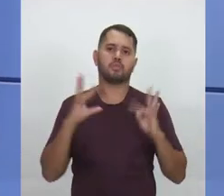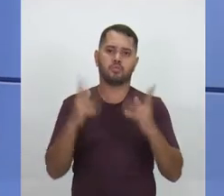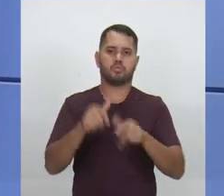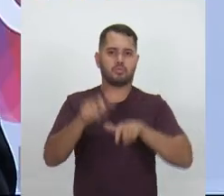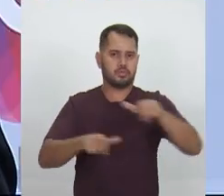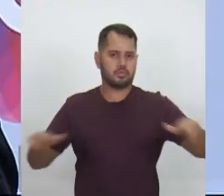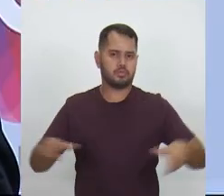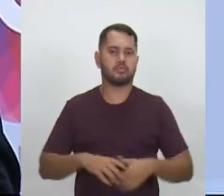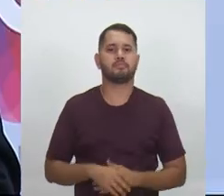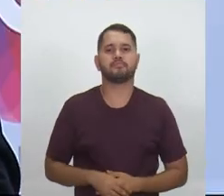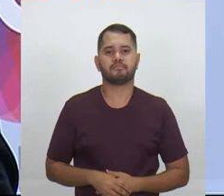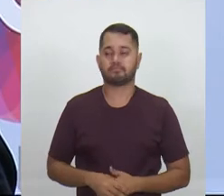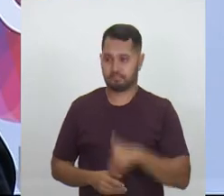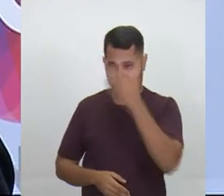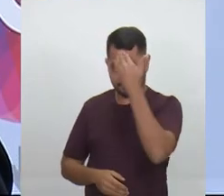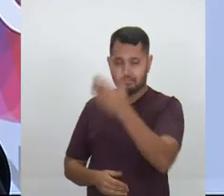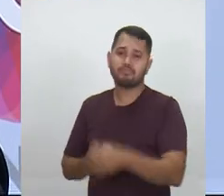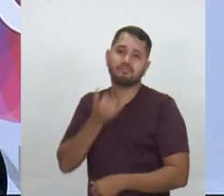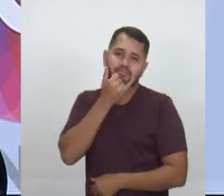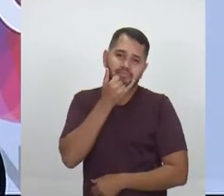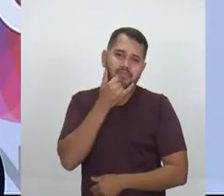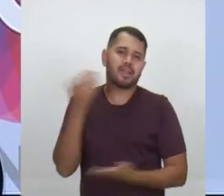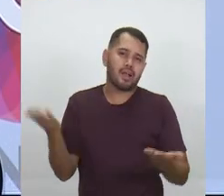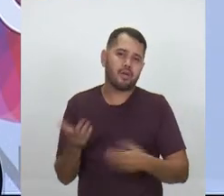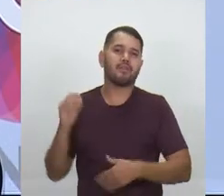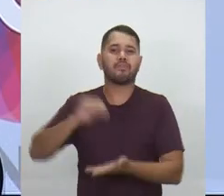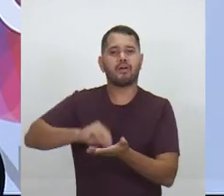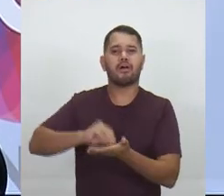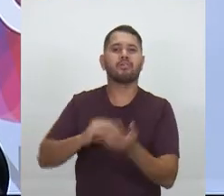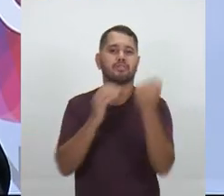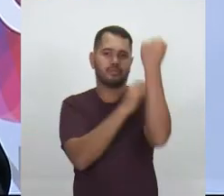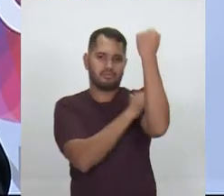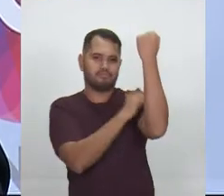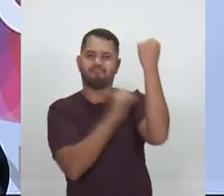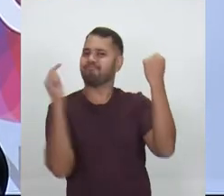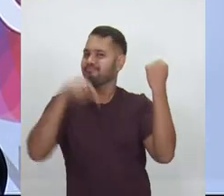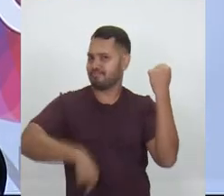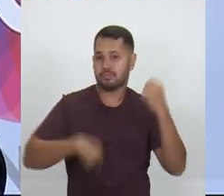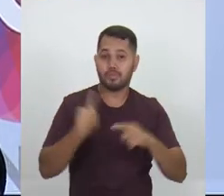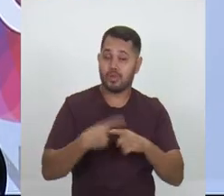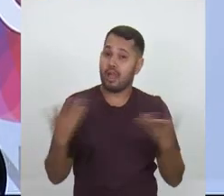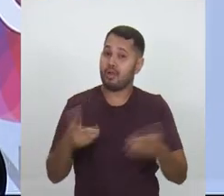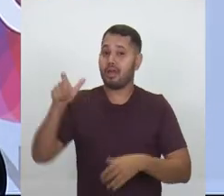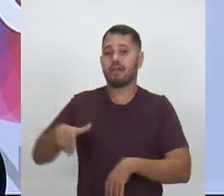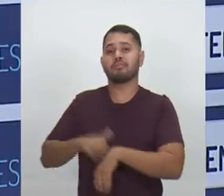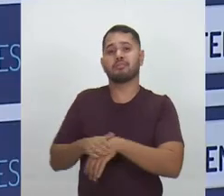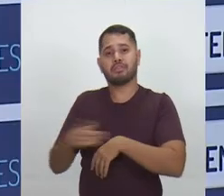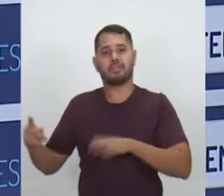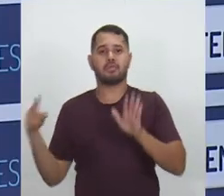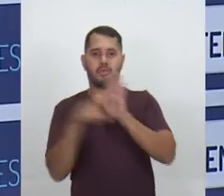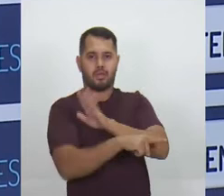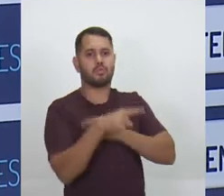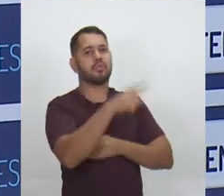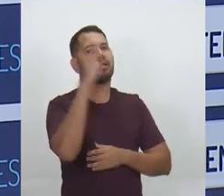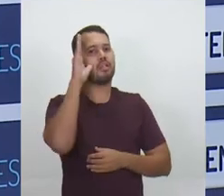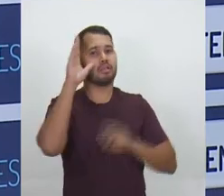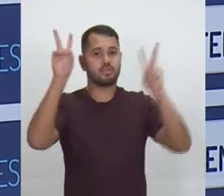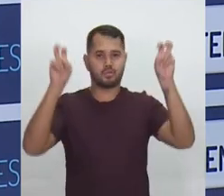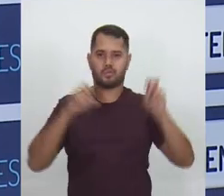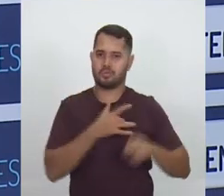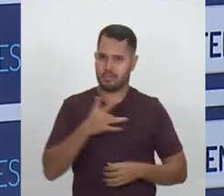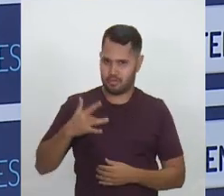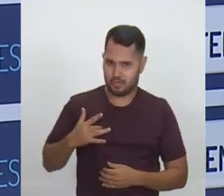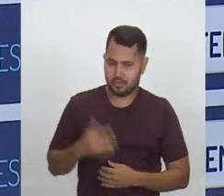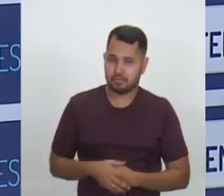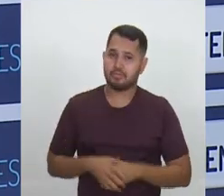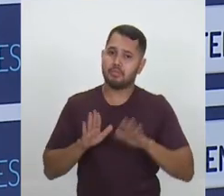amazonenses. Obrigado. Lamentamos mais uma vez a ausência do candidato Amazolino Mendes, porque seria ele agora a fazer uma pergunta com o tema da saúde.